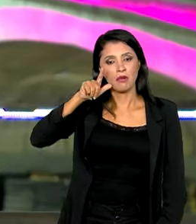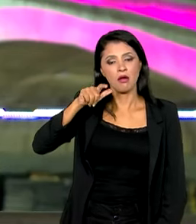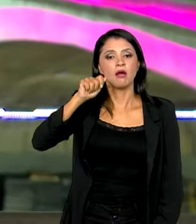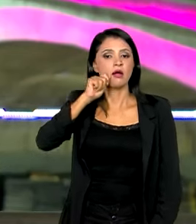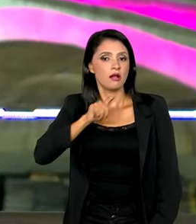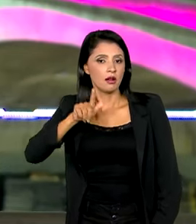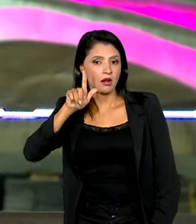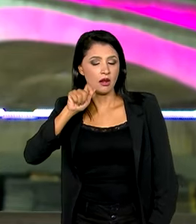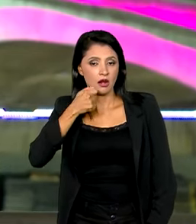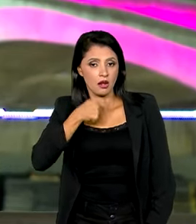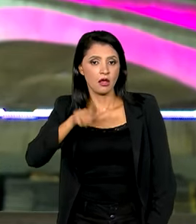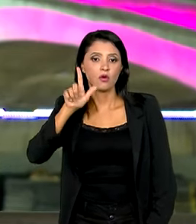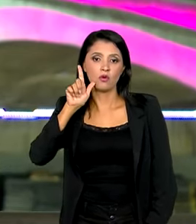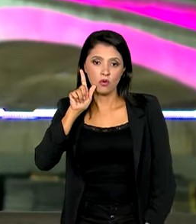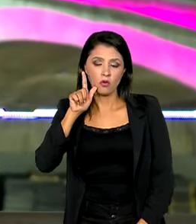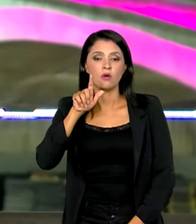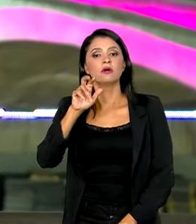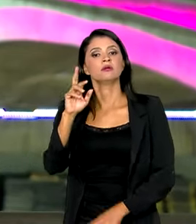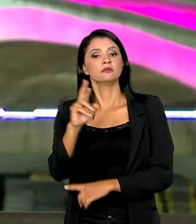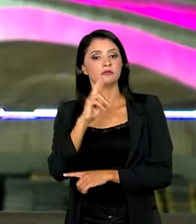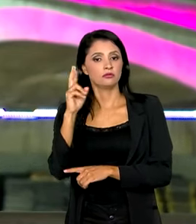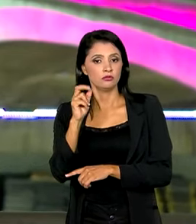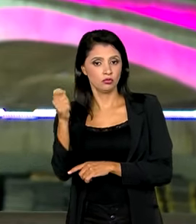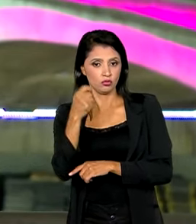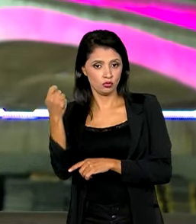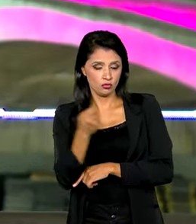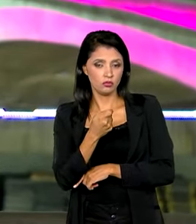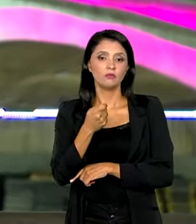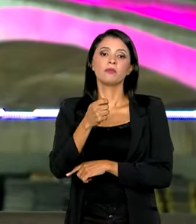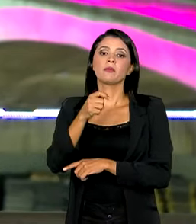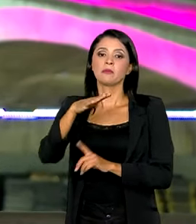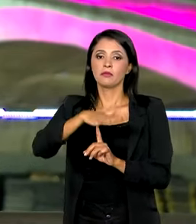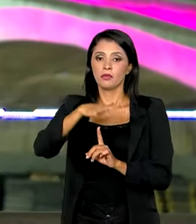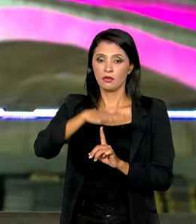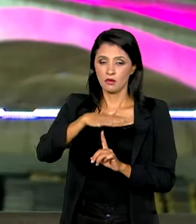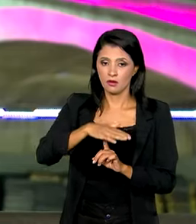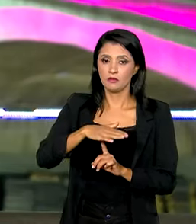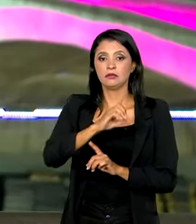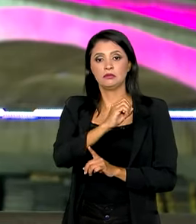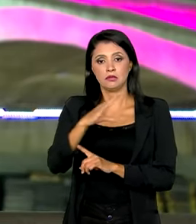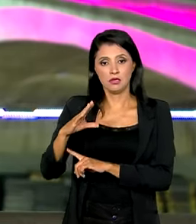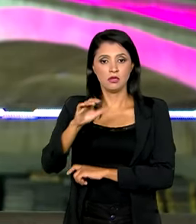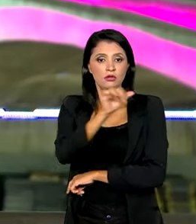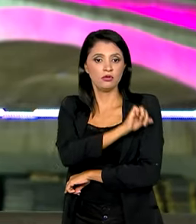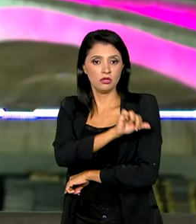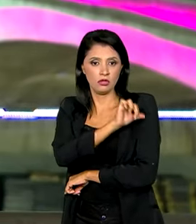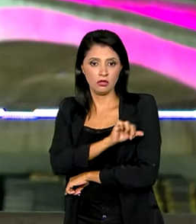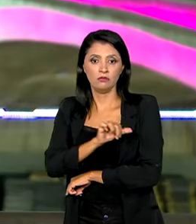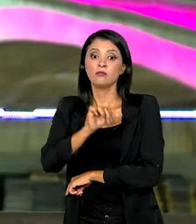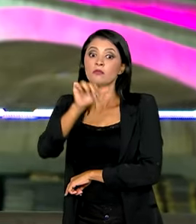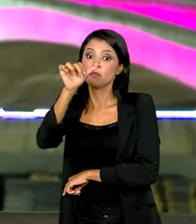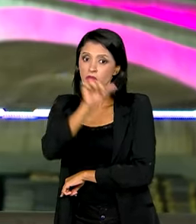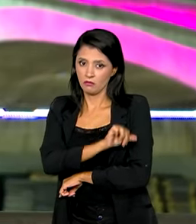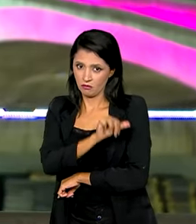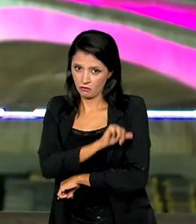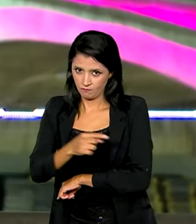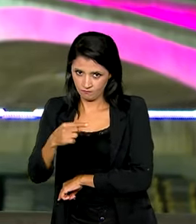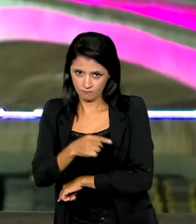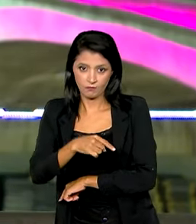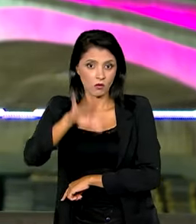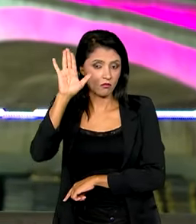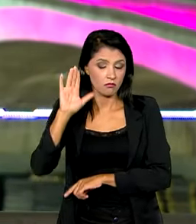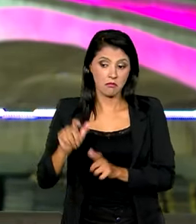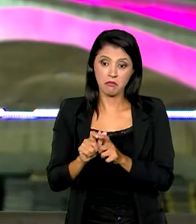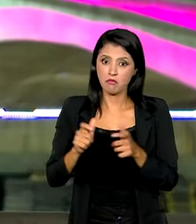Alagoas, Rio Grande do Sul, Paraná, Santa Catarina e Rio de Janeiro. Rio de Janeiro é o estado que vai receber o maior montante